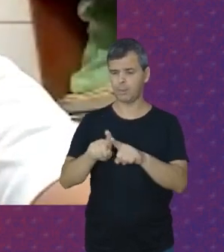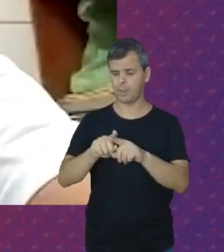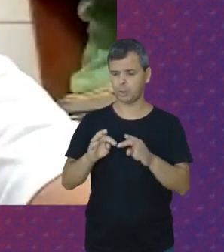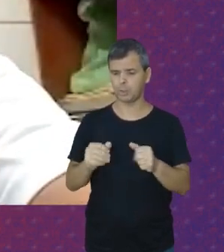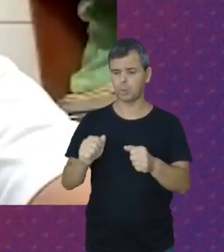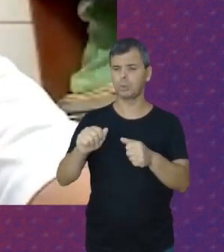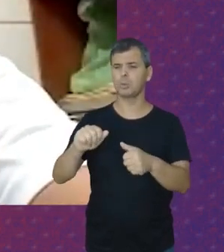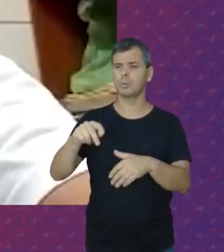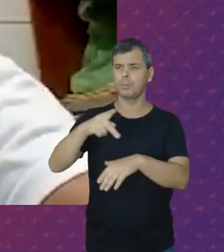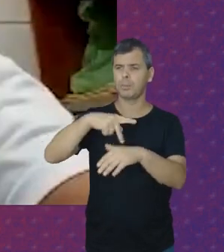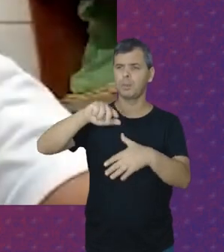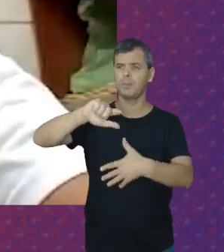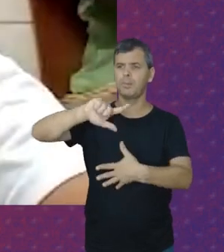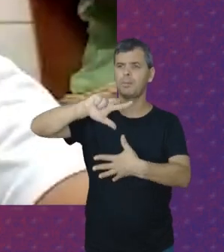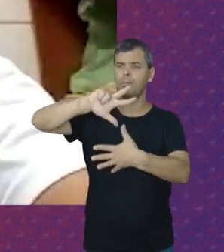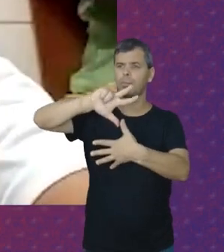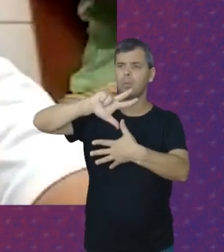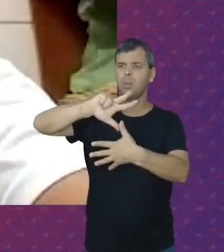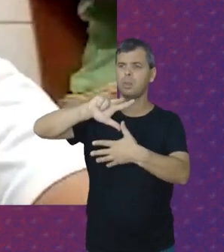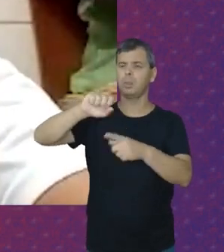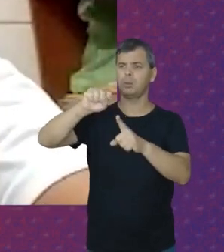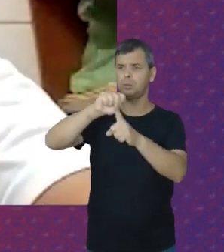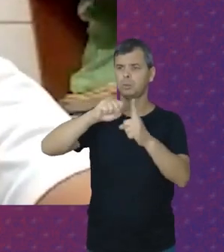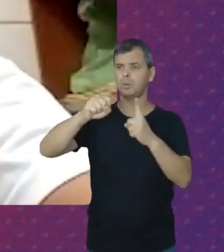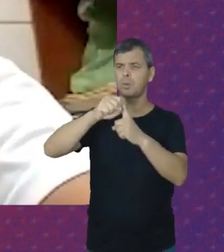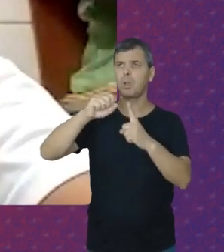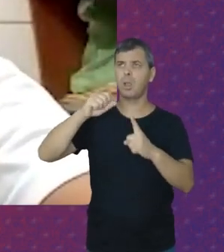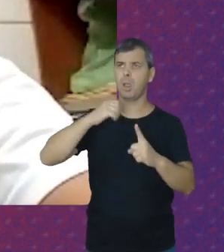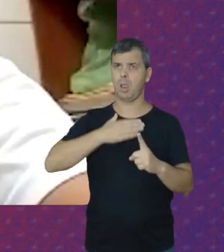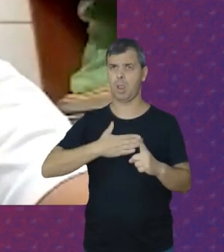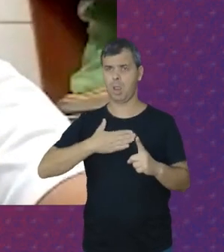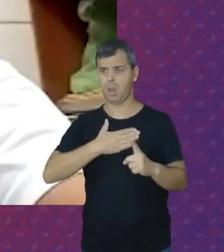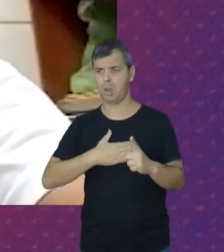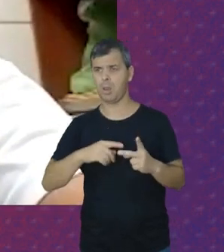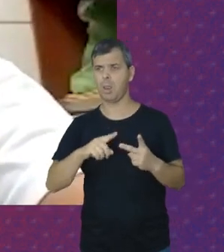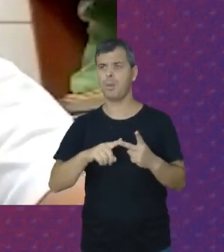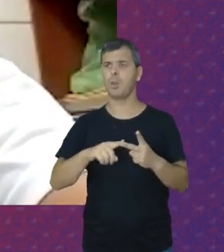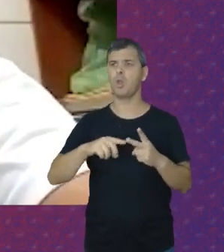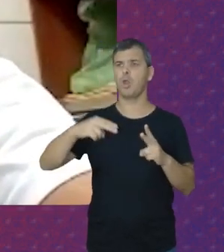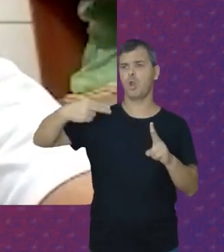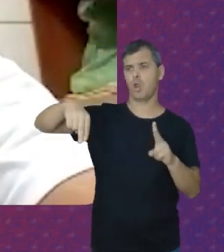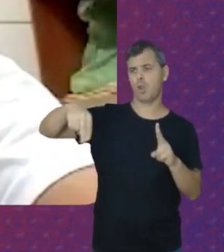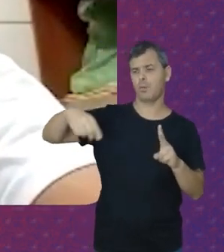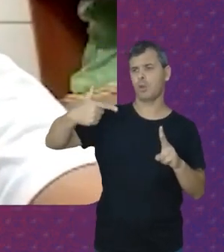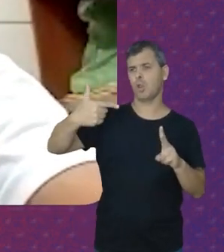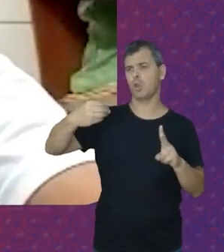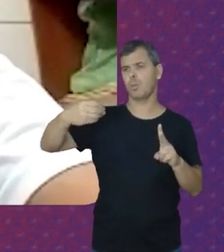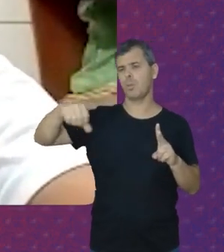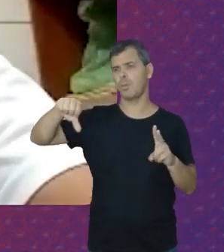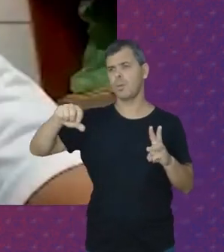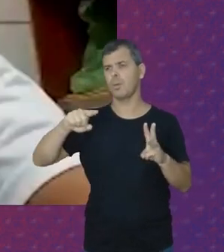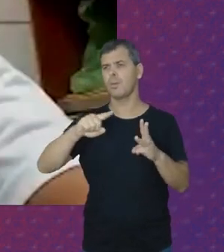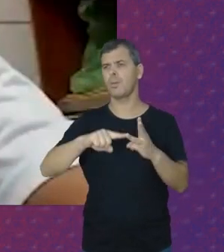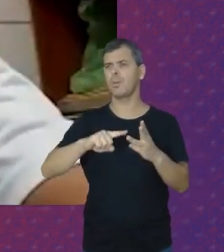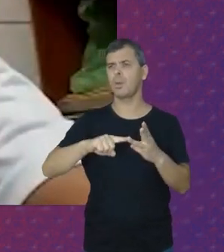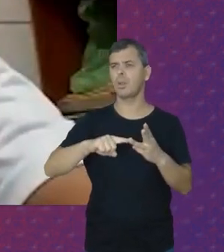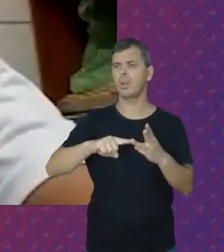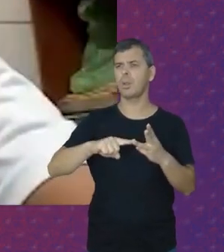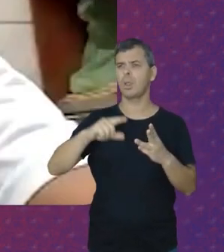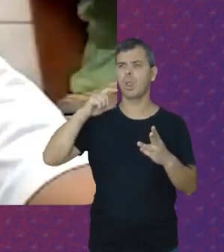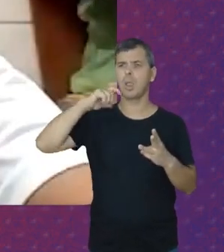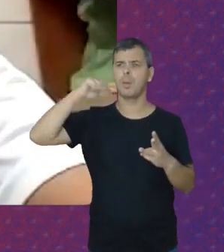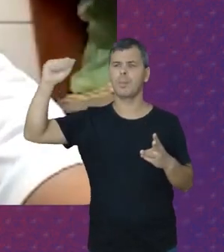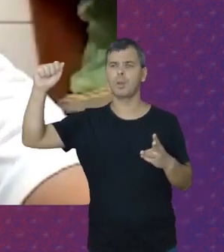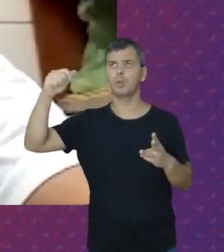Latina Foram três seminários Um em agosto De 2009 Um em novembro De 2009 E o último Em abril Em De